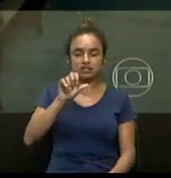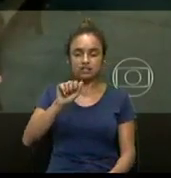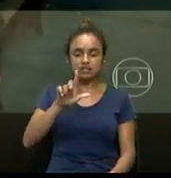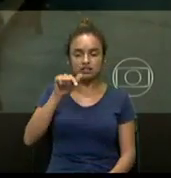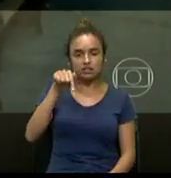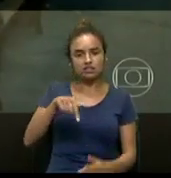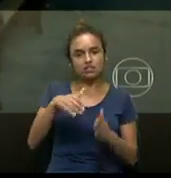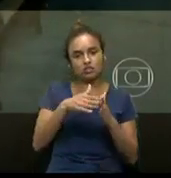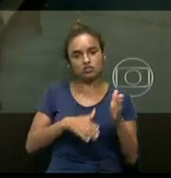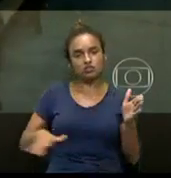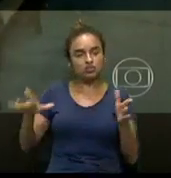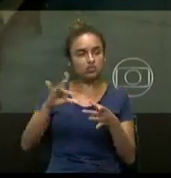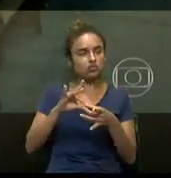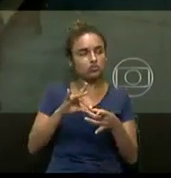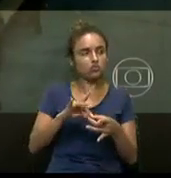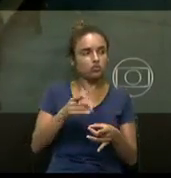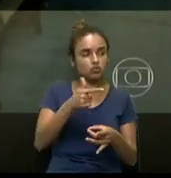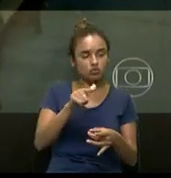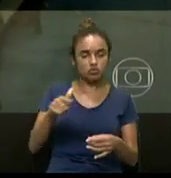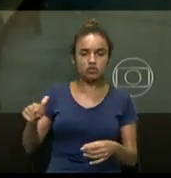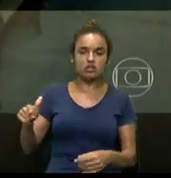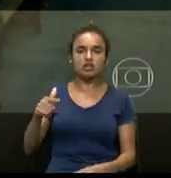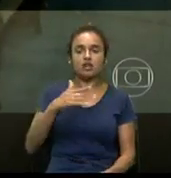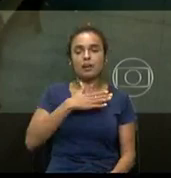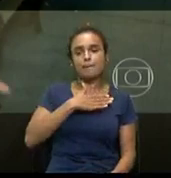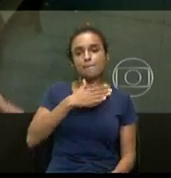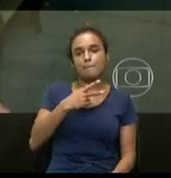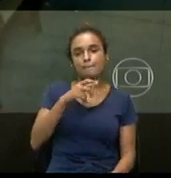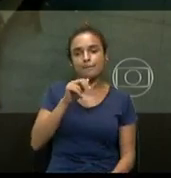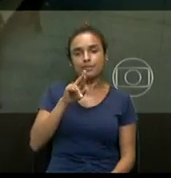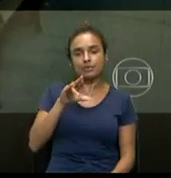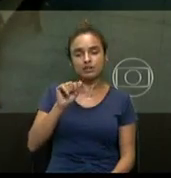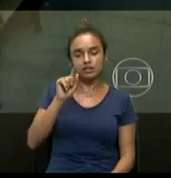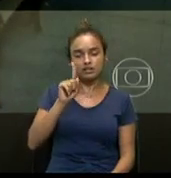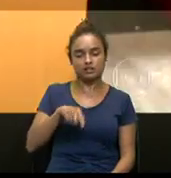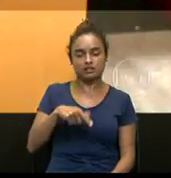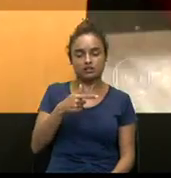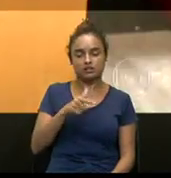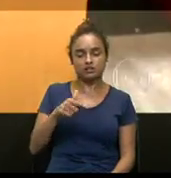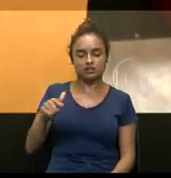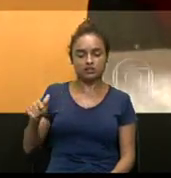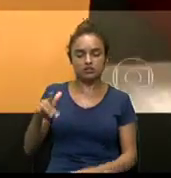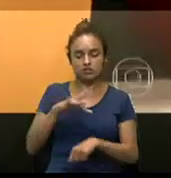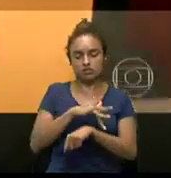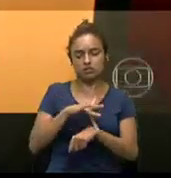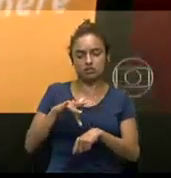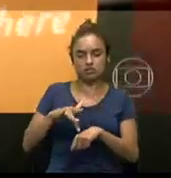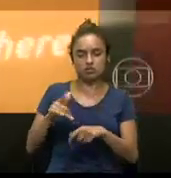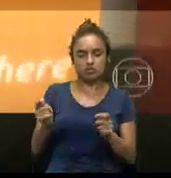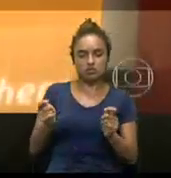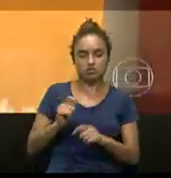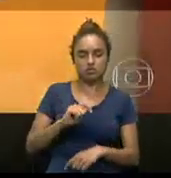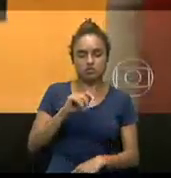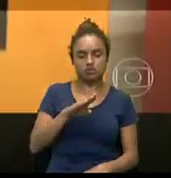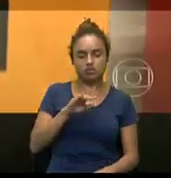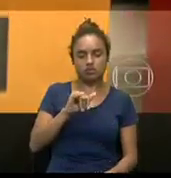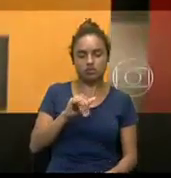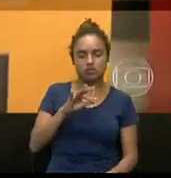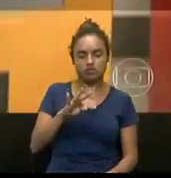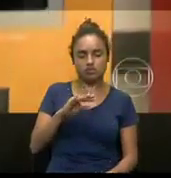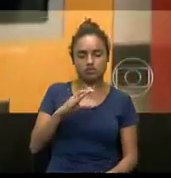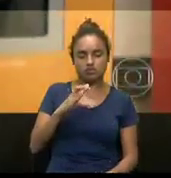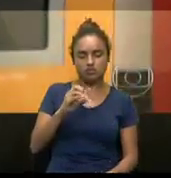virtuais, que não tem pátria nem a garantia de instituições nacionais. As bitcoins são criadas por